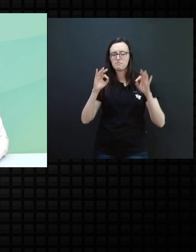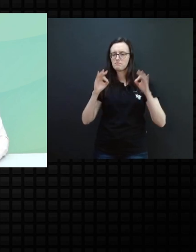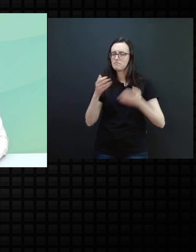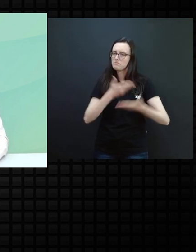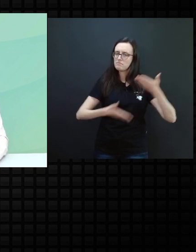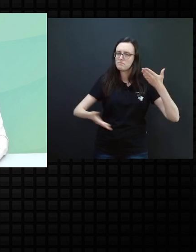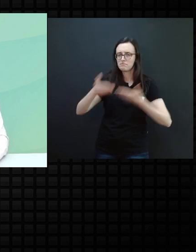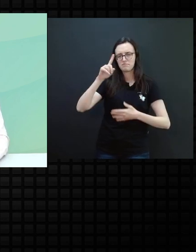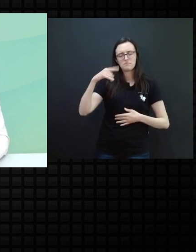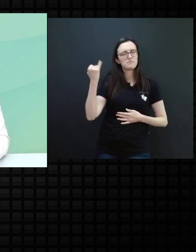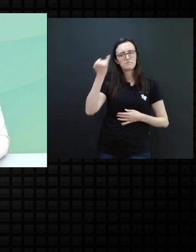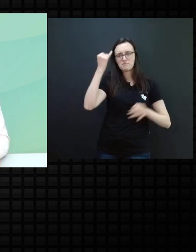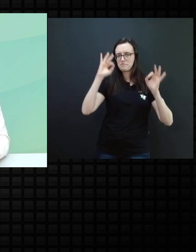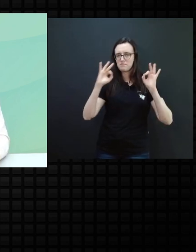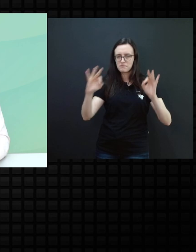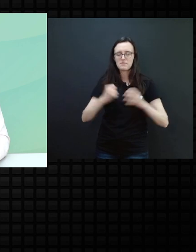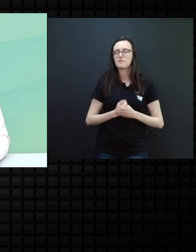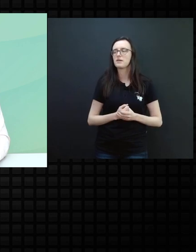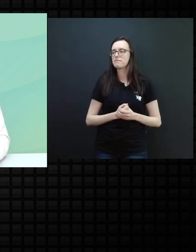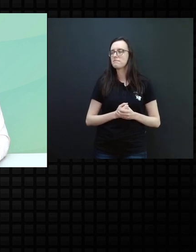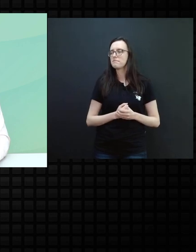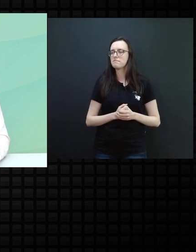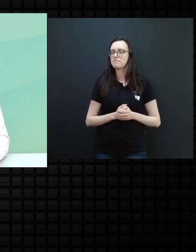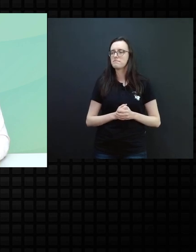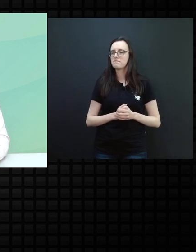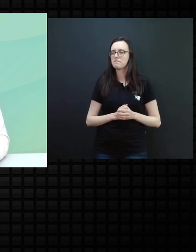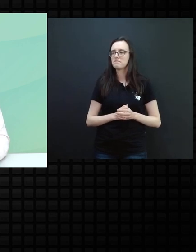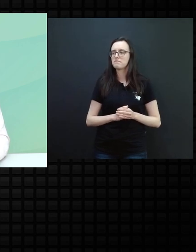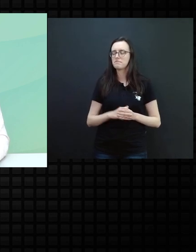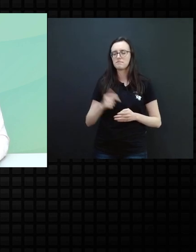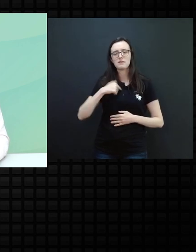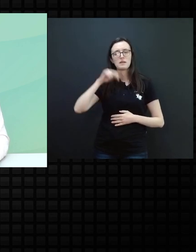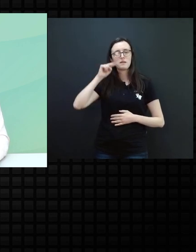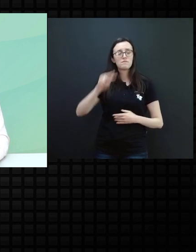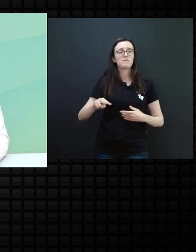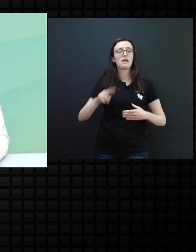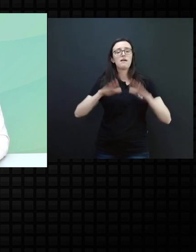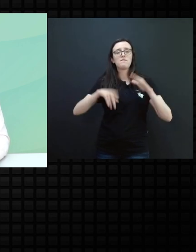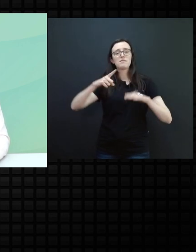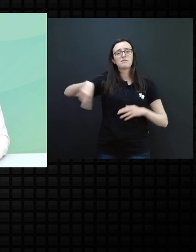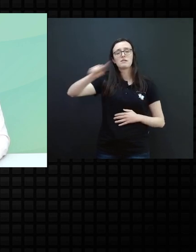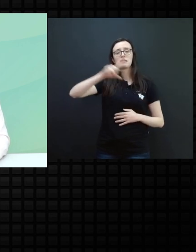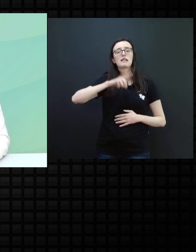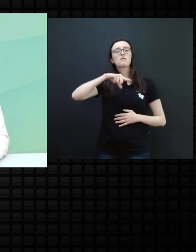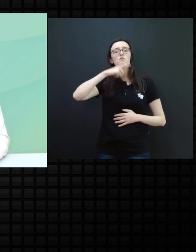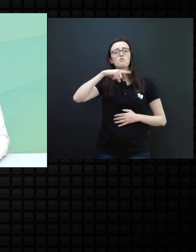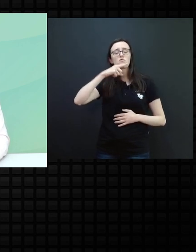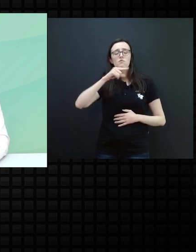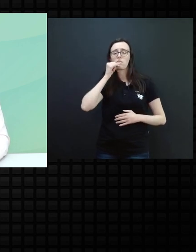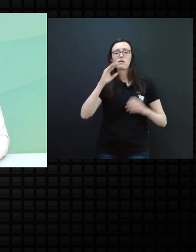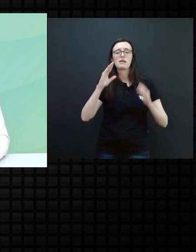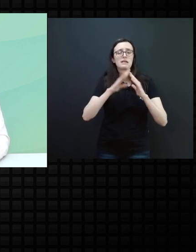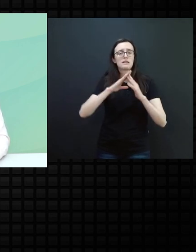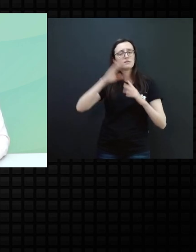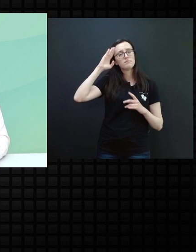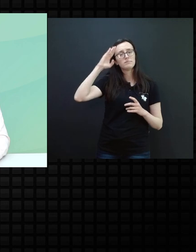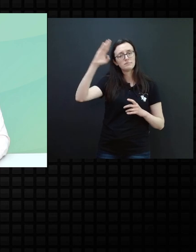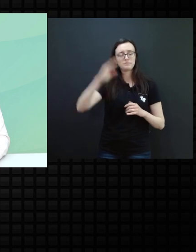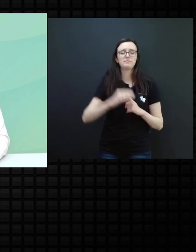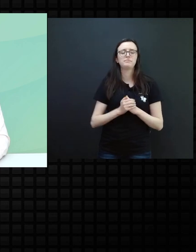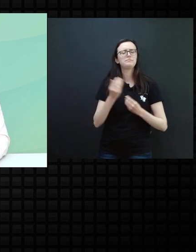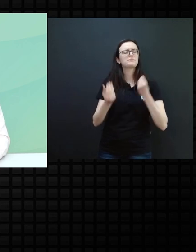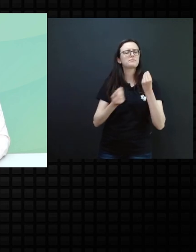completamente colaborativo, né, eu vejo assim, eu acho que o pessoal tem muita dúvida, principalmente em casa, né, como que ele é